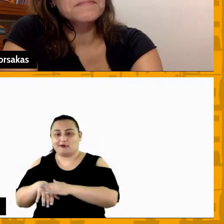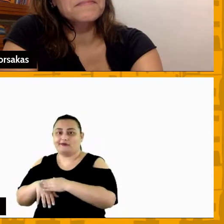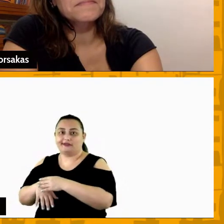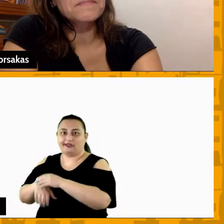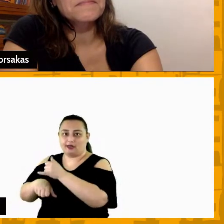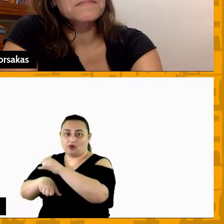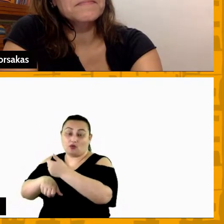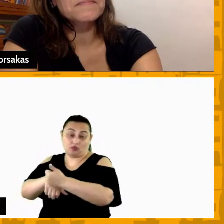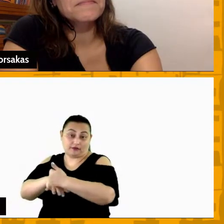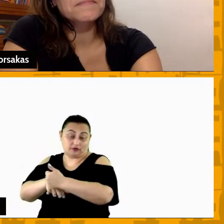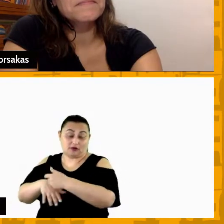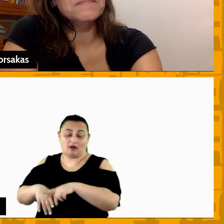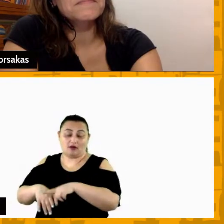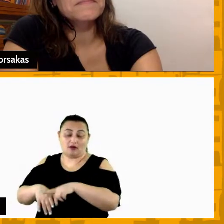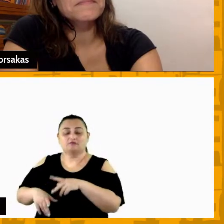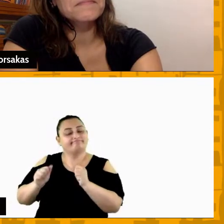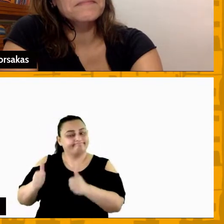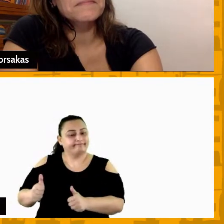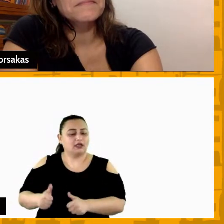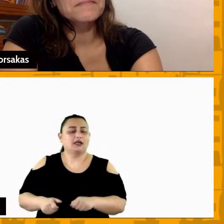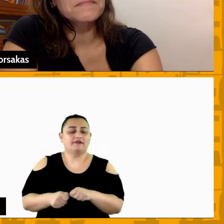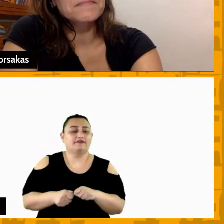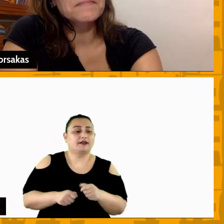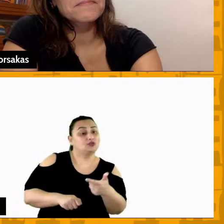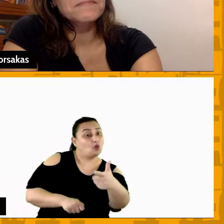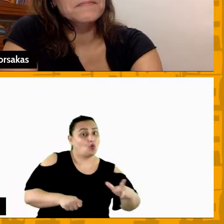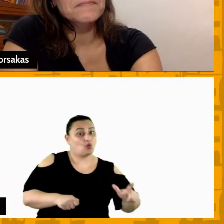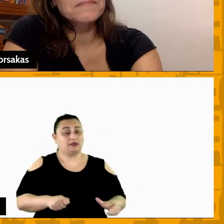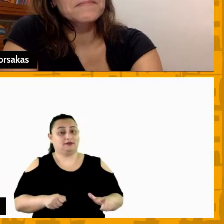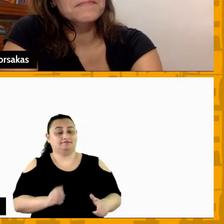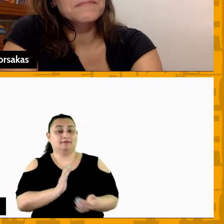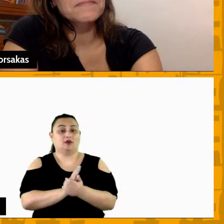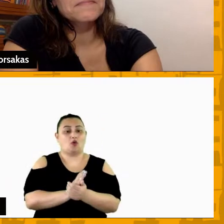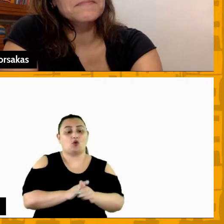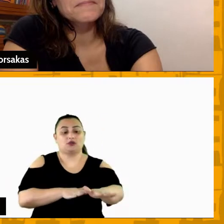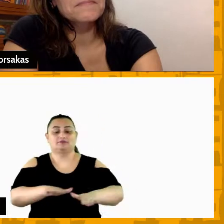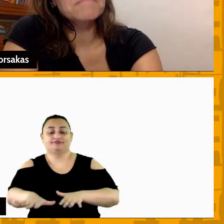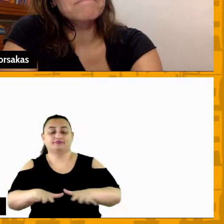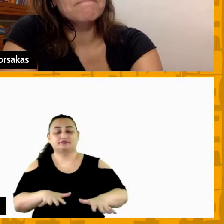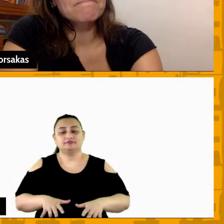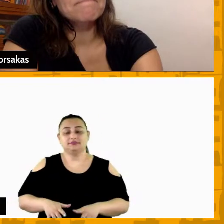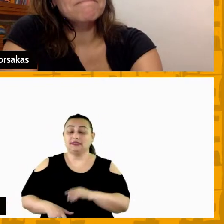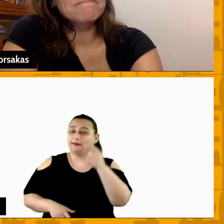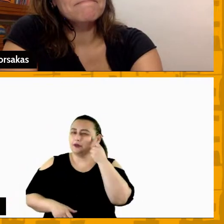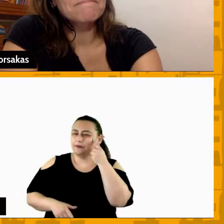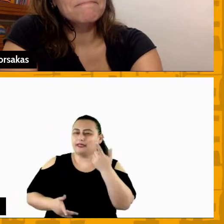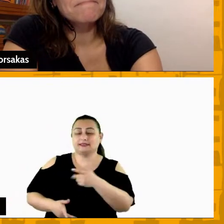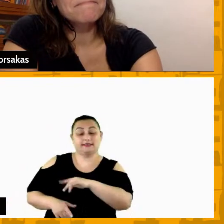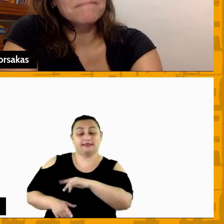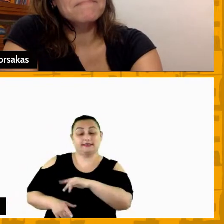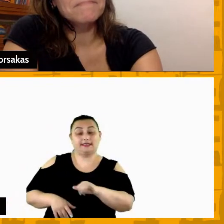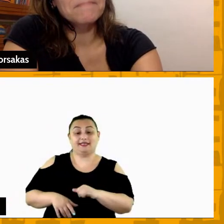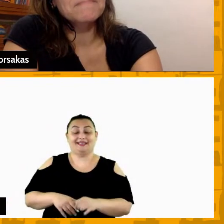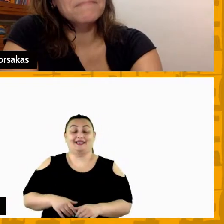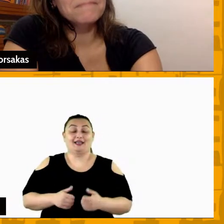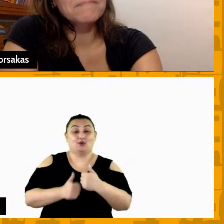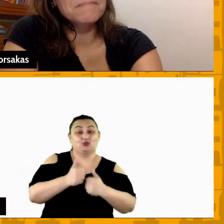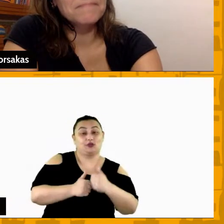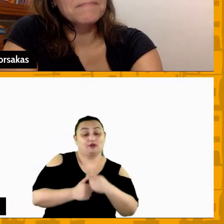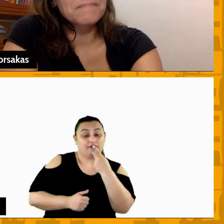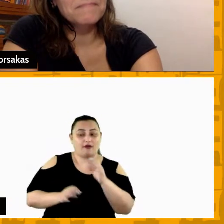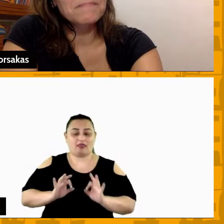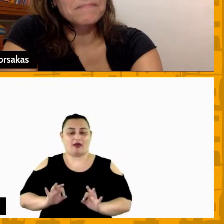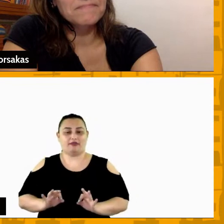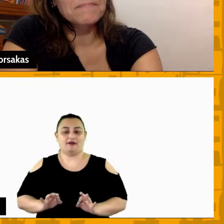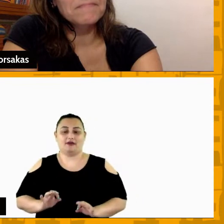informação Elinho prontamente então você faz uma outra defesa imagina se essa informação não vem ou a gente está achando que ele está